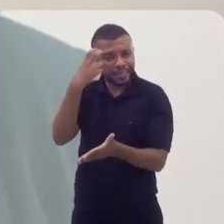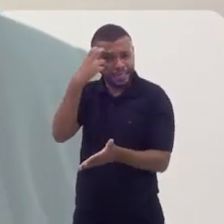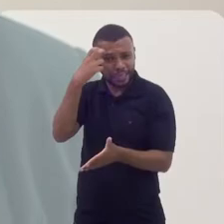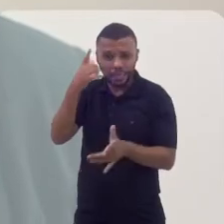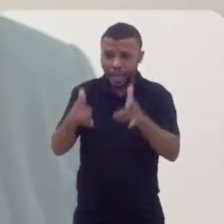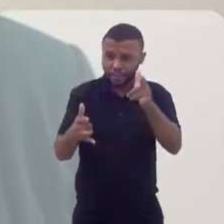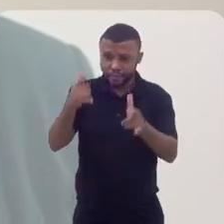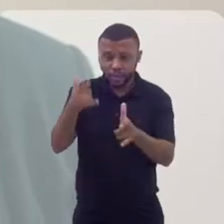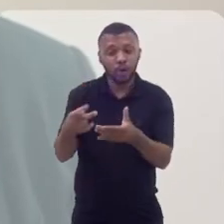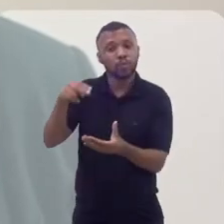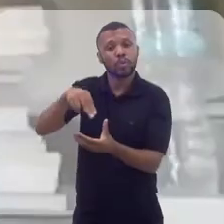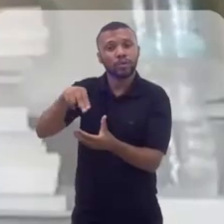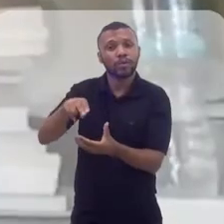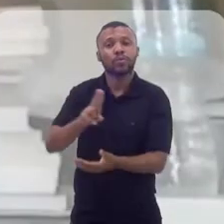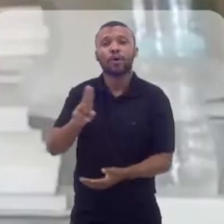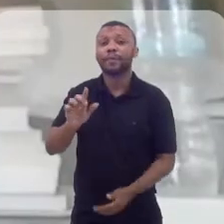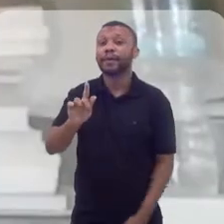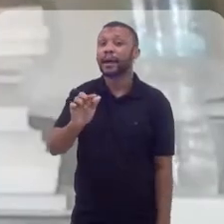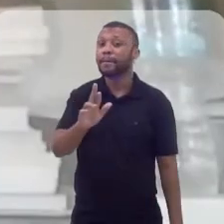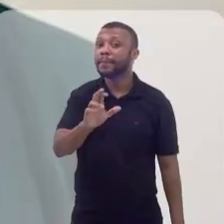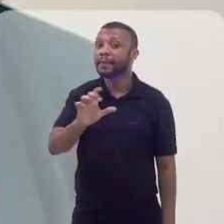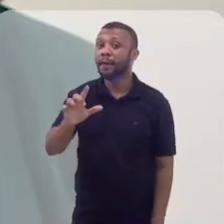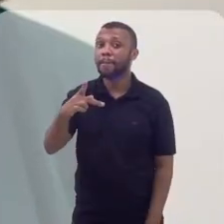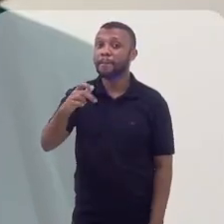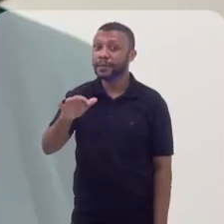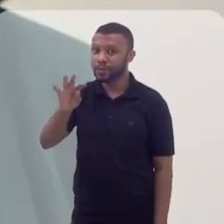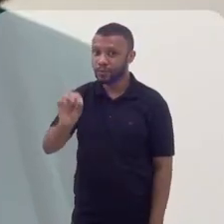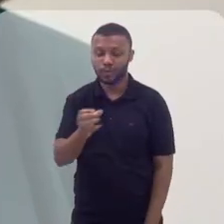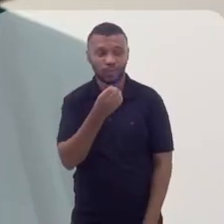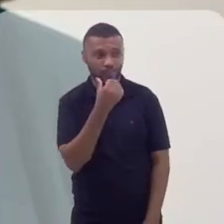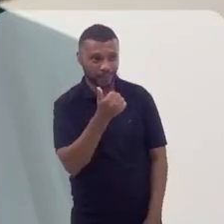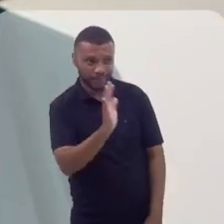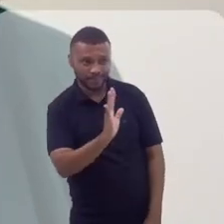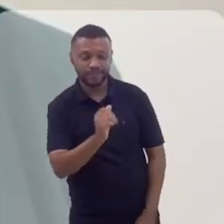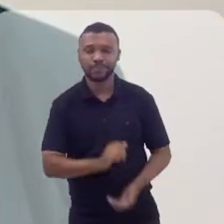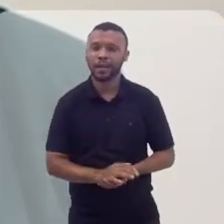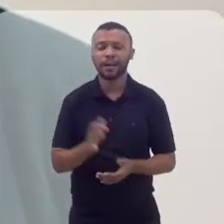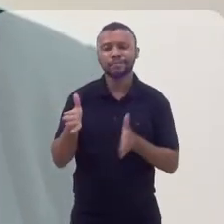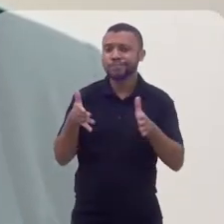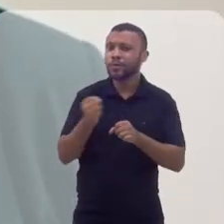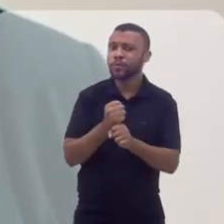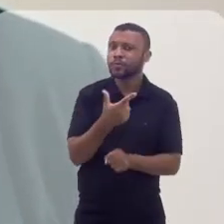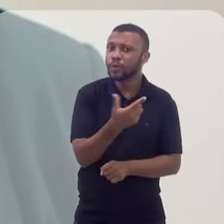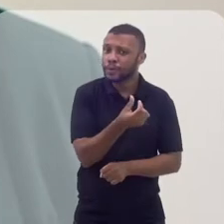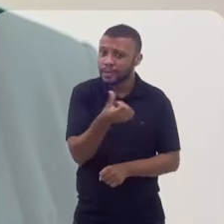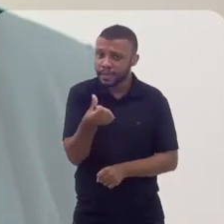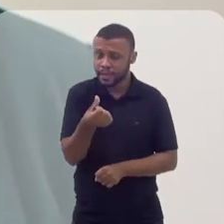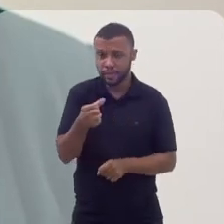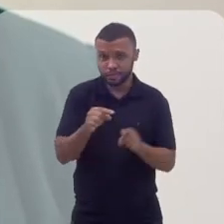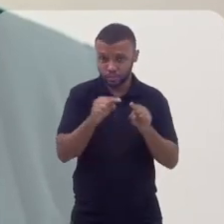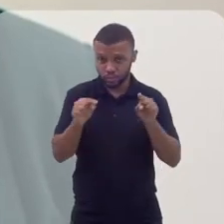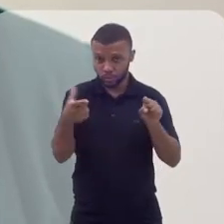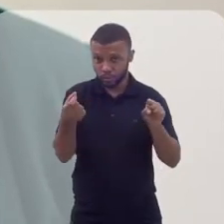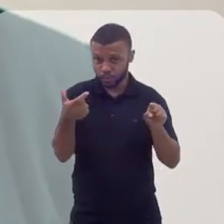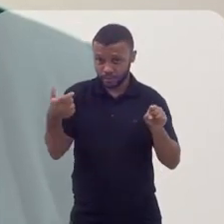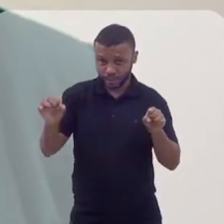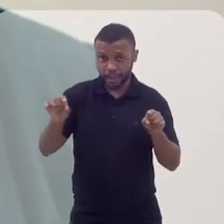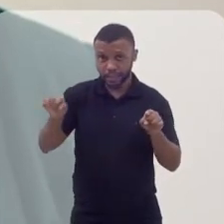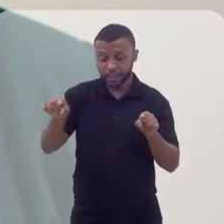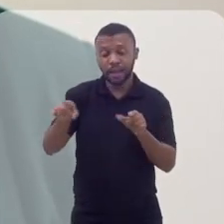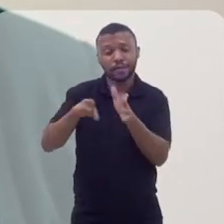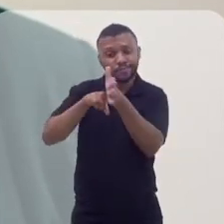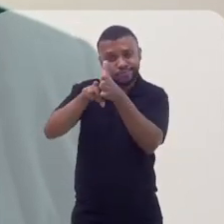Pinto. Oi, Gabriel. Olá, Geisa. Tudo bem? Entre os anos de 2006 e 2010, o especialista em economia da